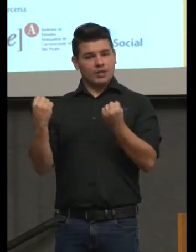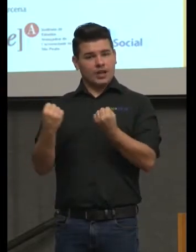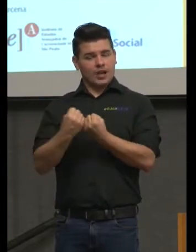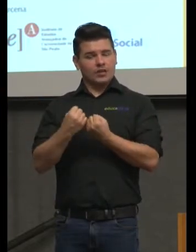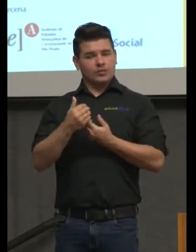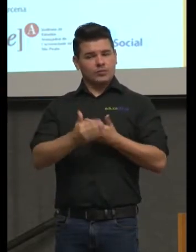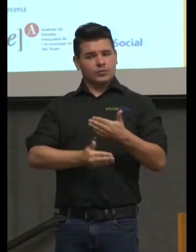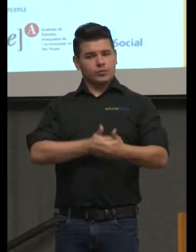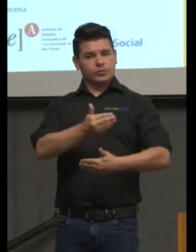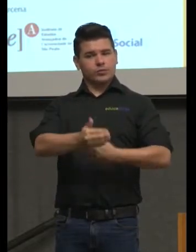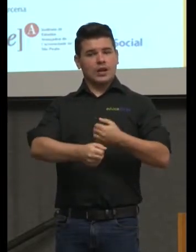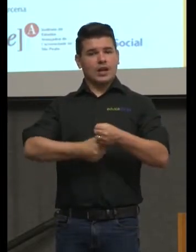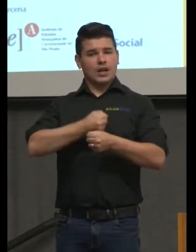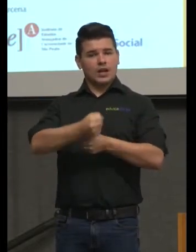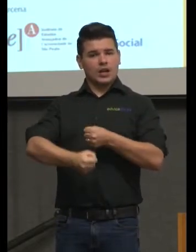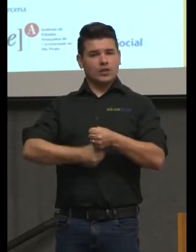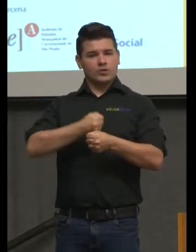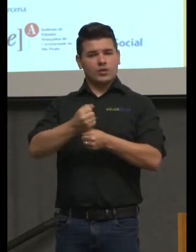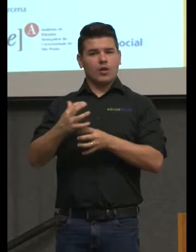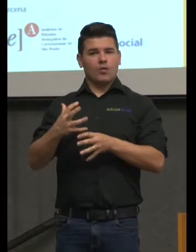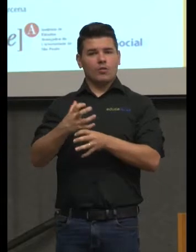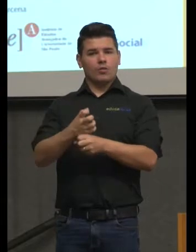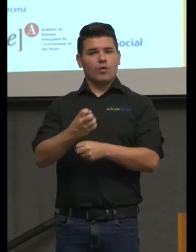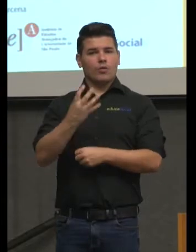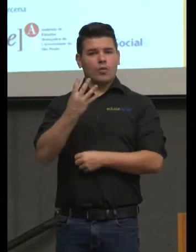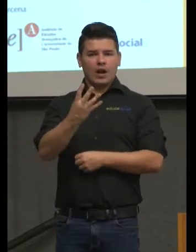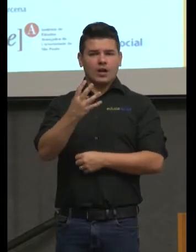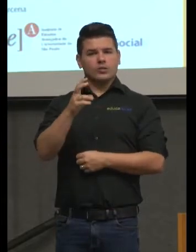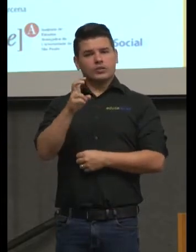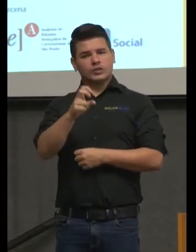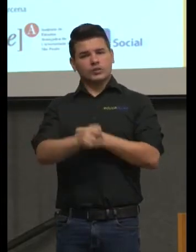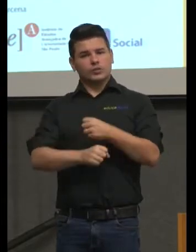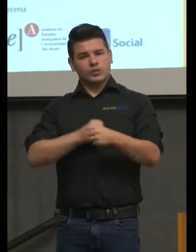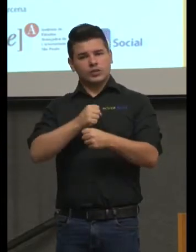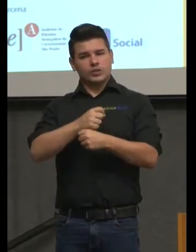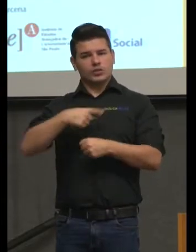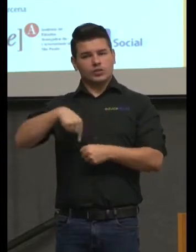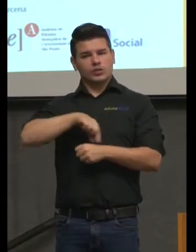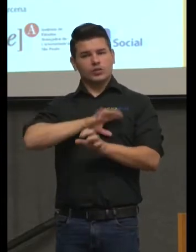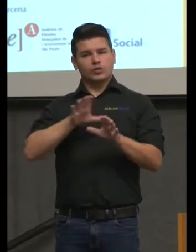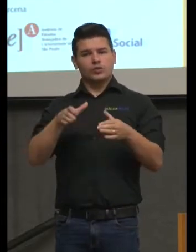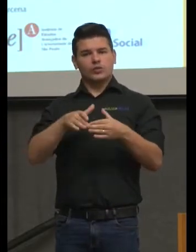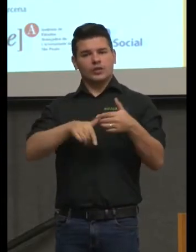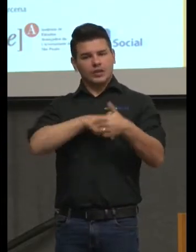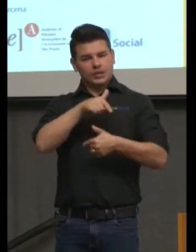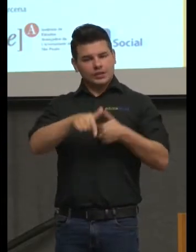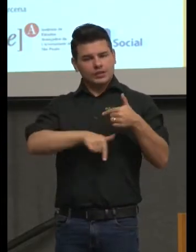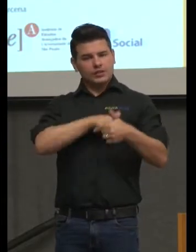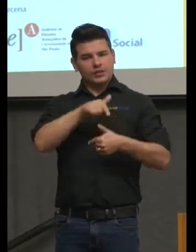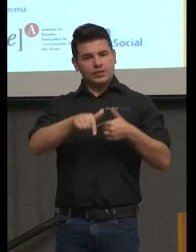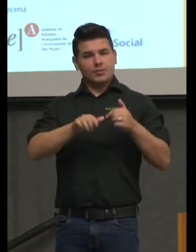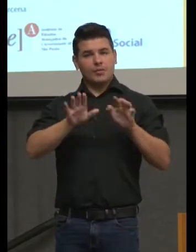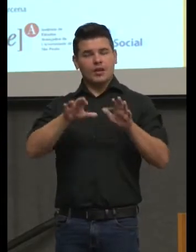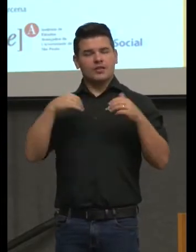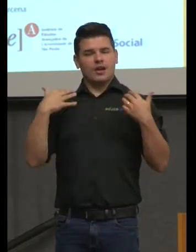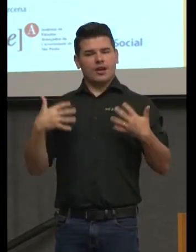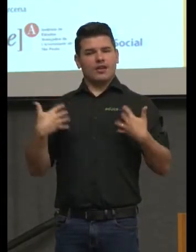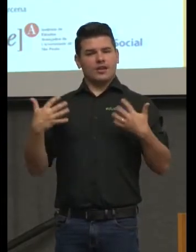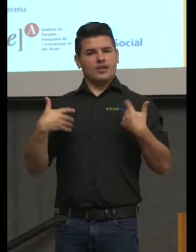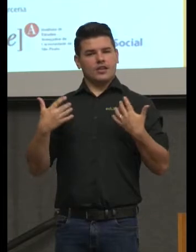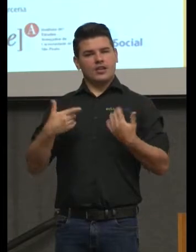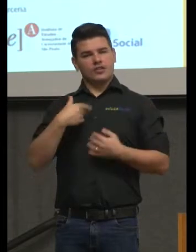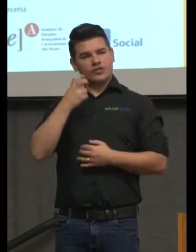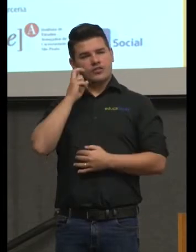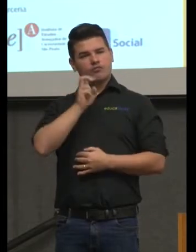longo de alguns anos, quatro, cinco anos ainda de trabalho. E é com muita alegria que a gente vê